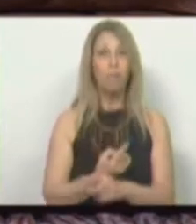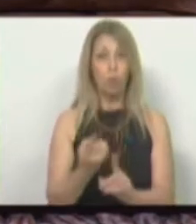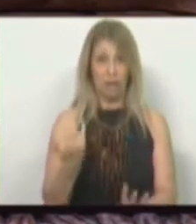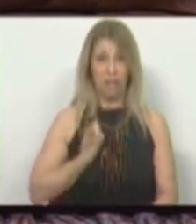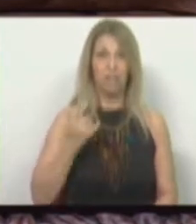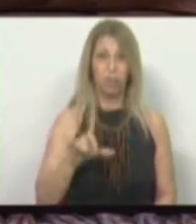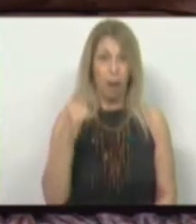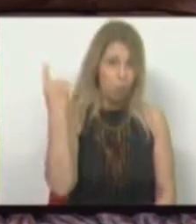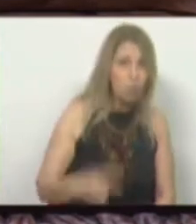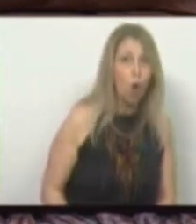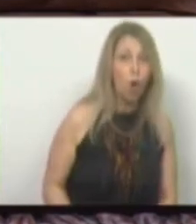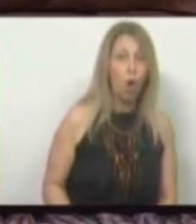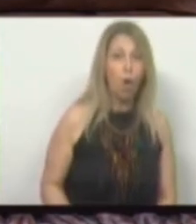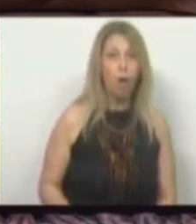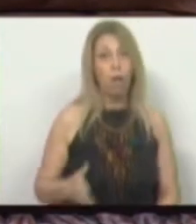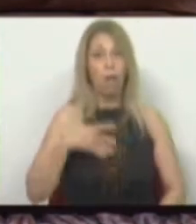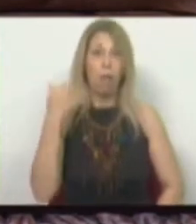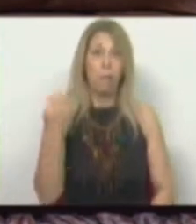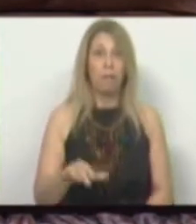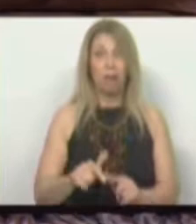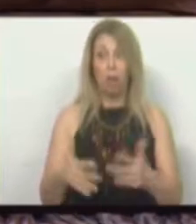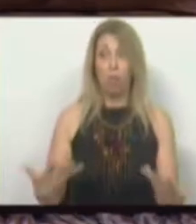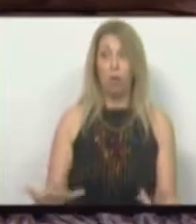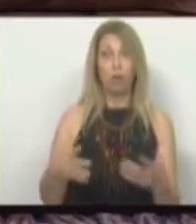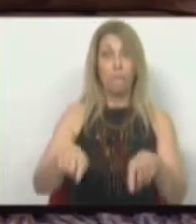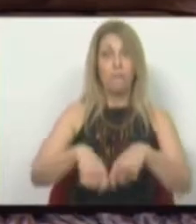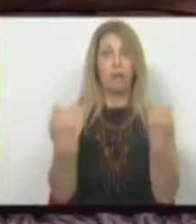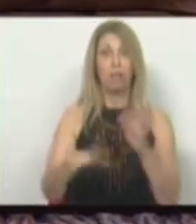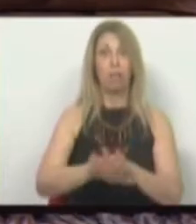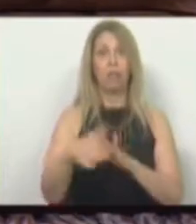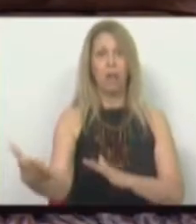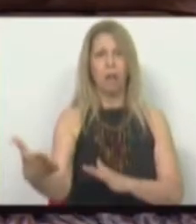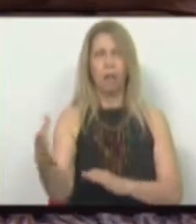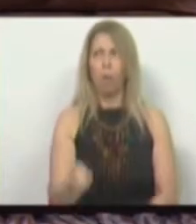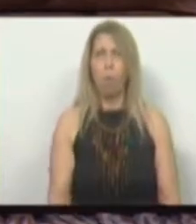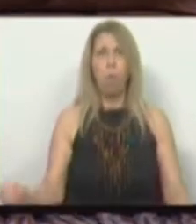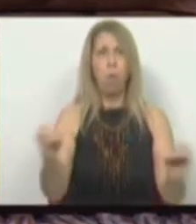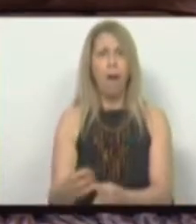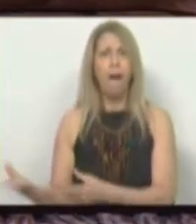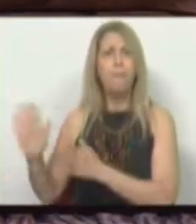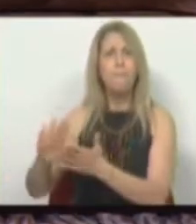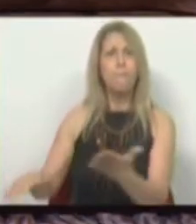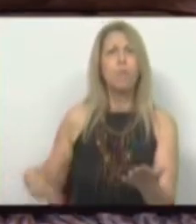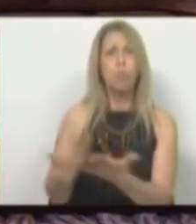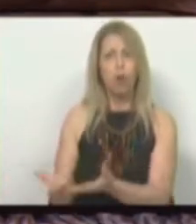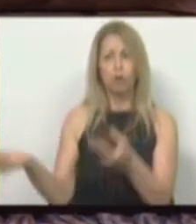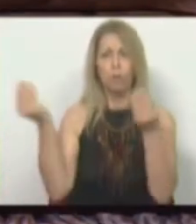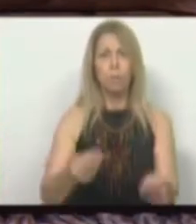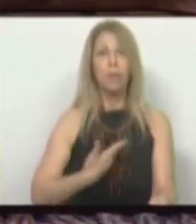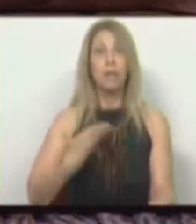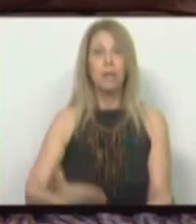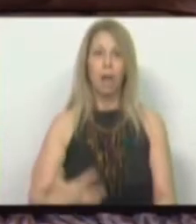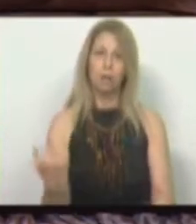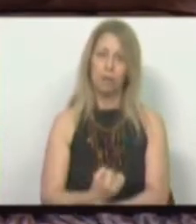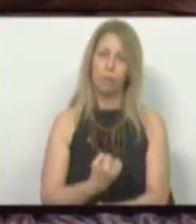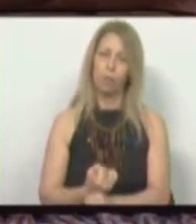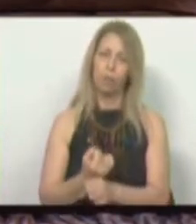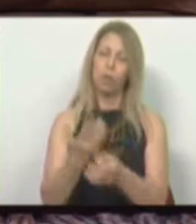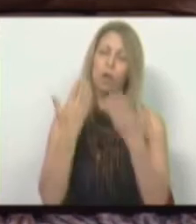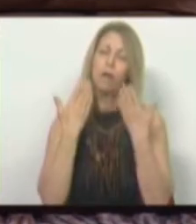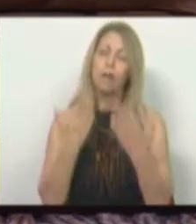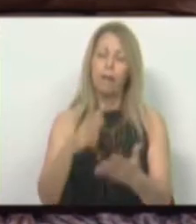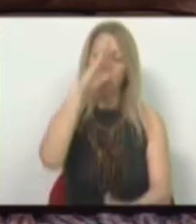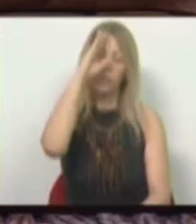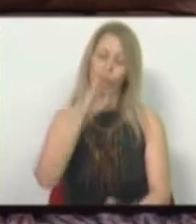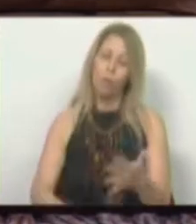a lamentar que hoje nenhum dos partidos da direita apresenta uma proposta sobre os direitos dos trabalhadores. Caros colegas dos partidos